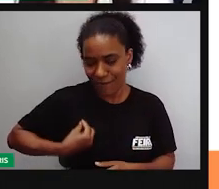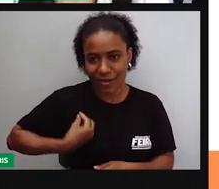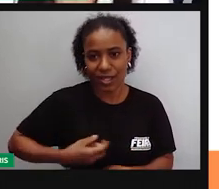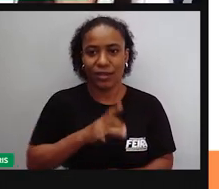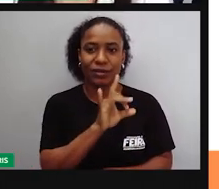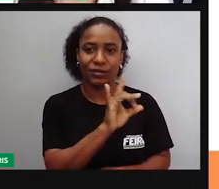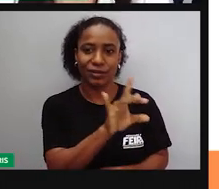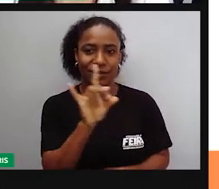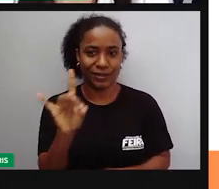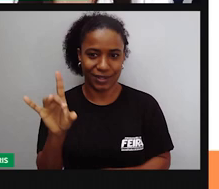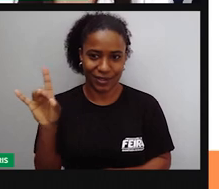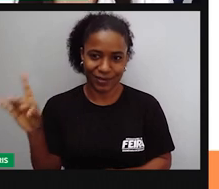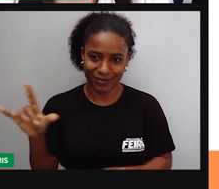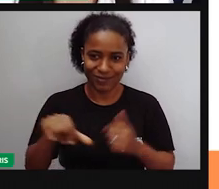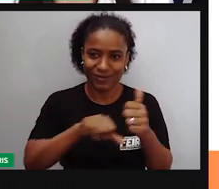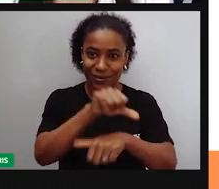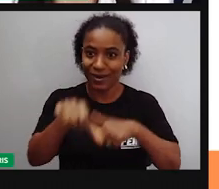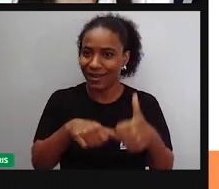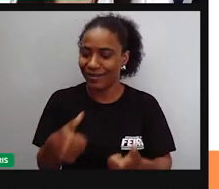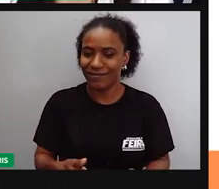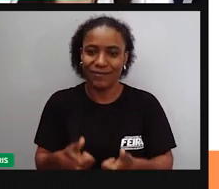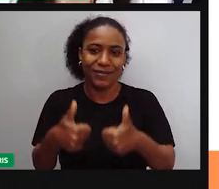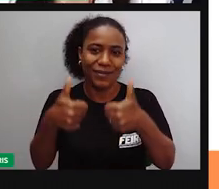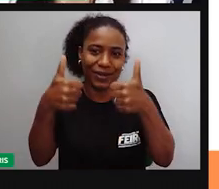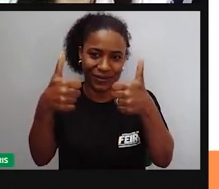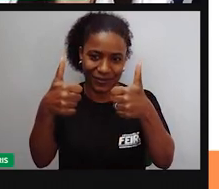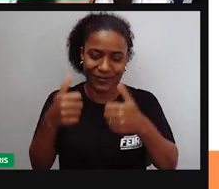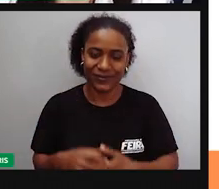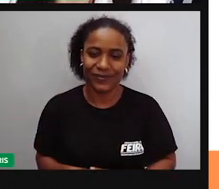que moram naquele lugar, naquele espaço.